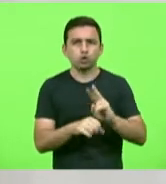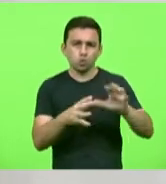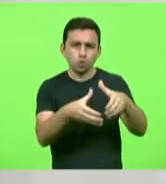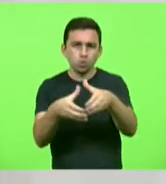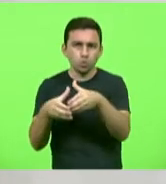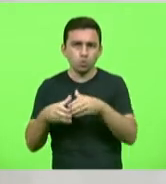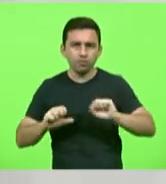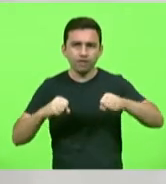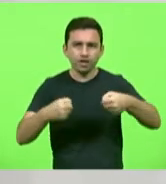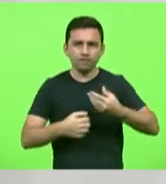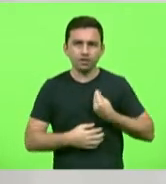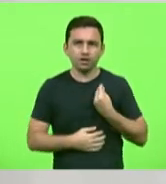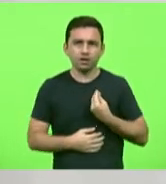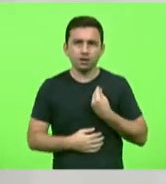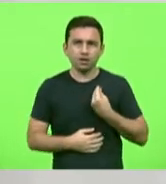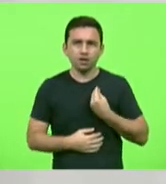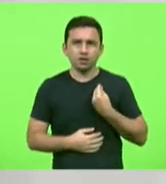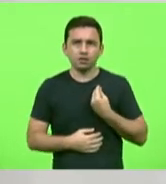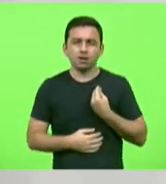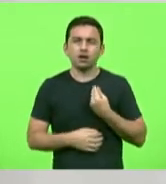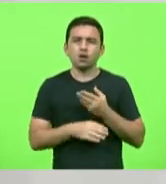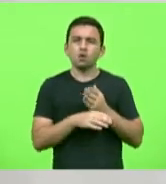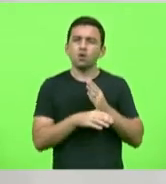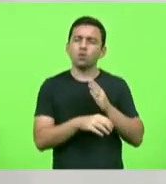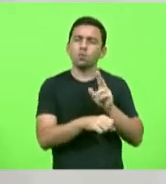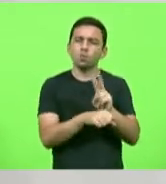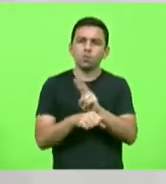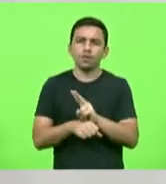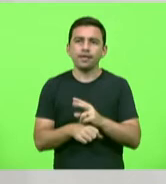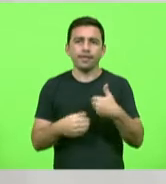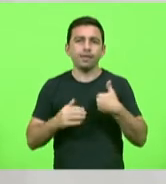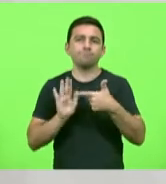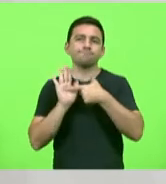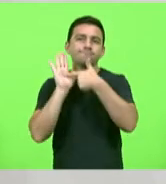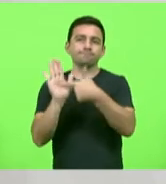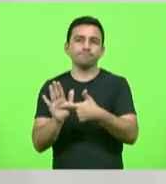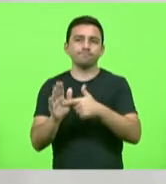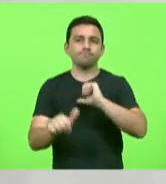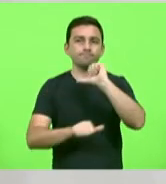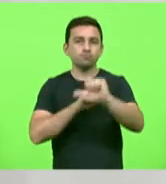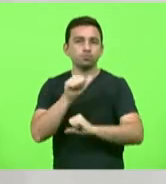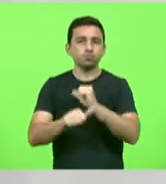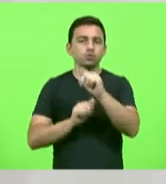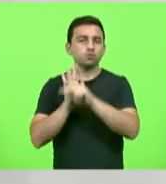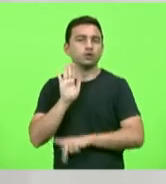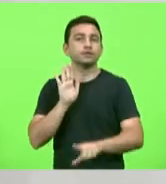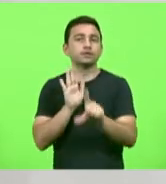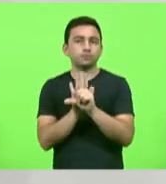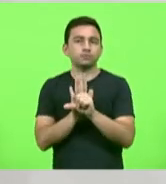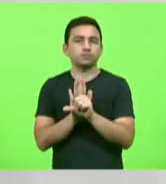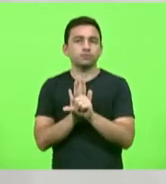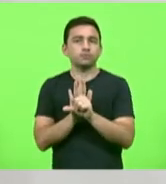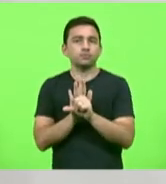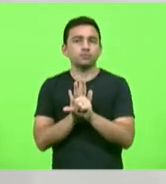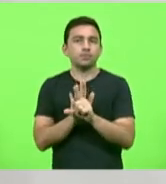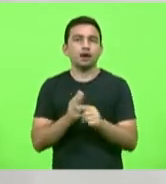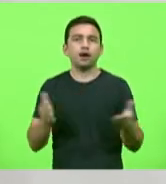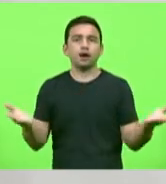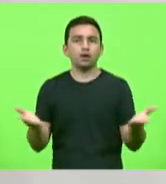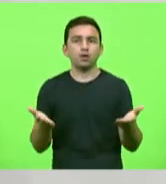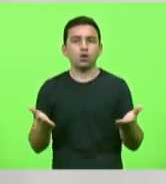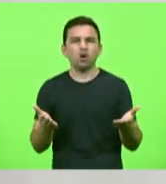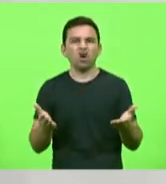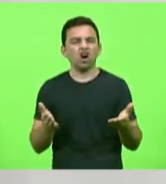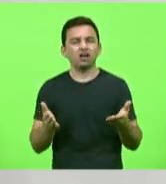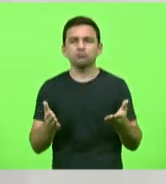quem defende a vida em sua plenitude eu apresentei uma alteração nesse projeto de lei no qual nós estamos fechando